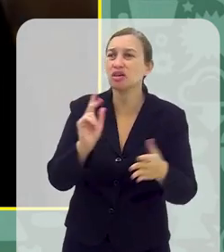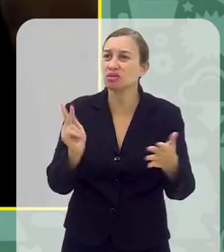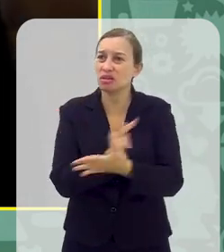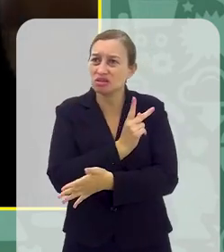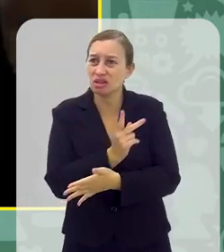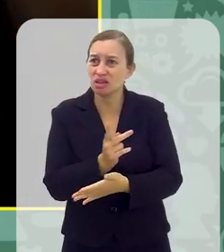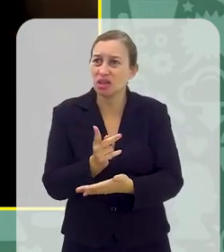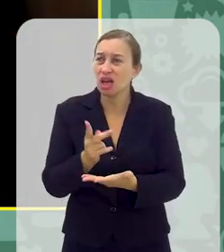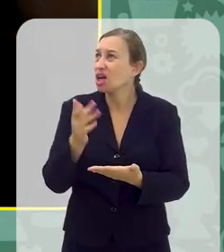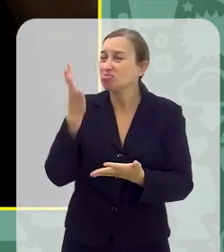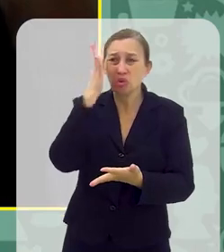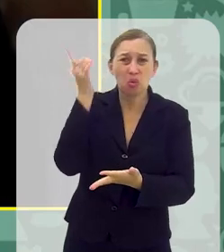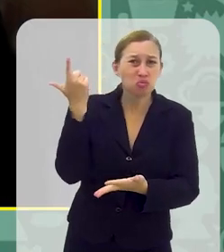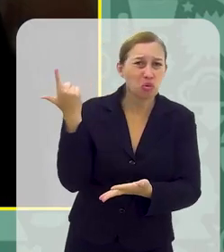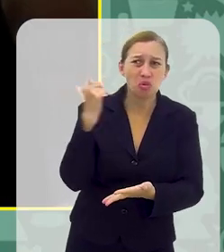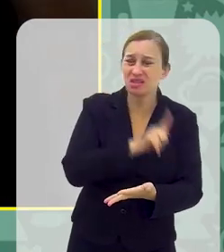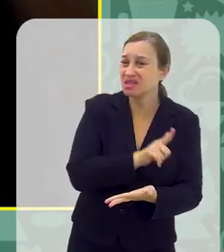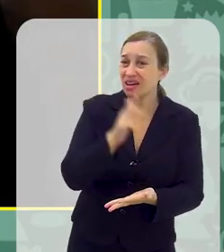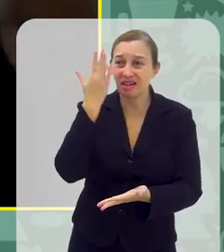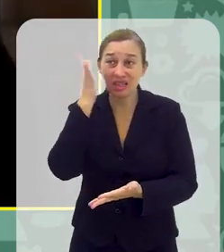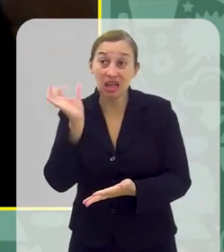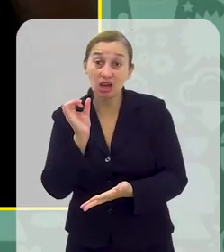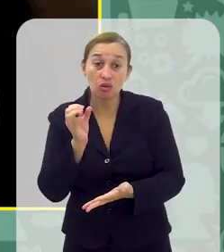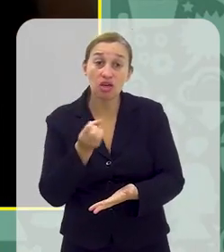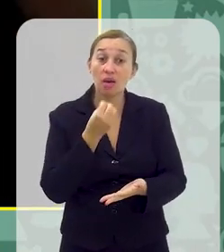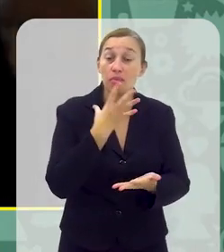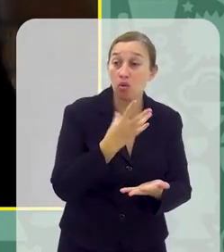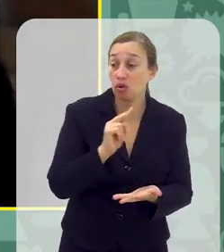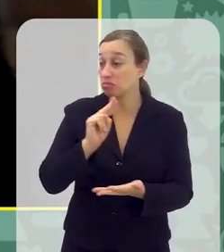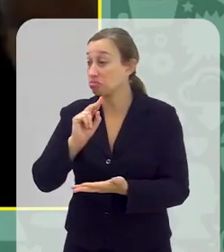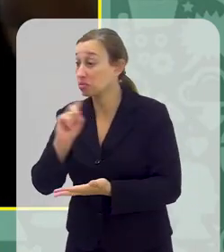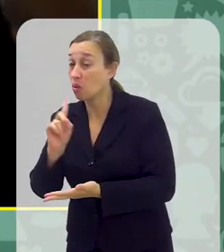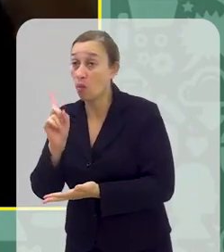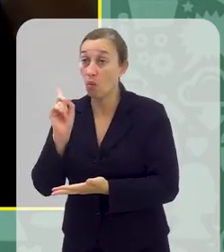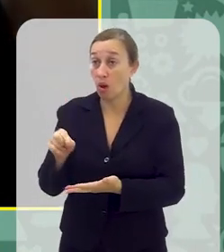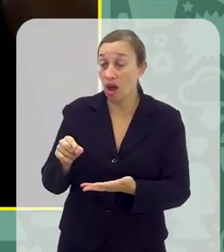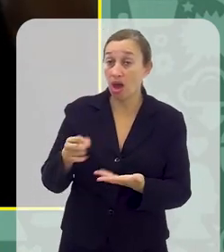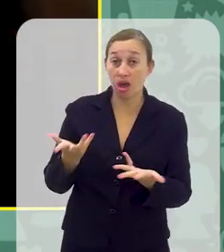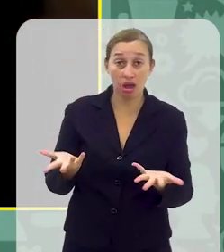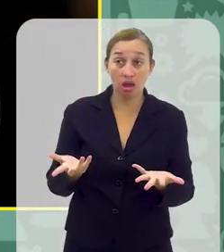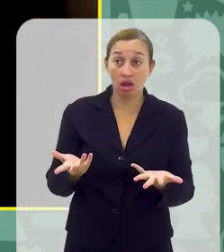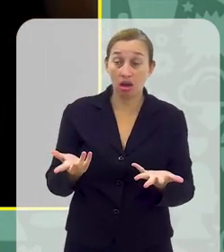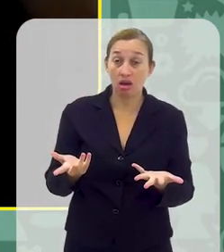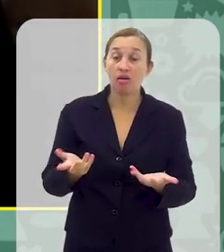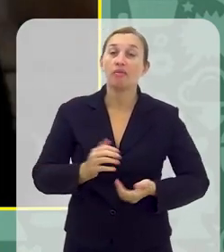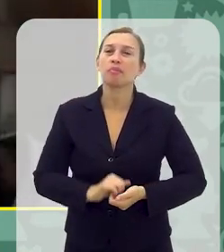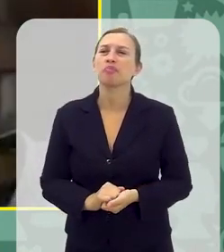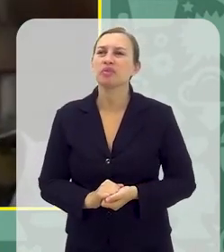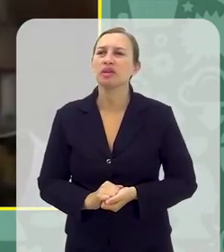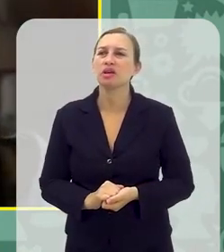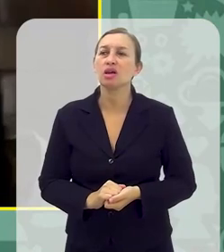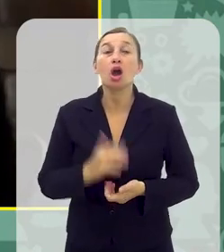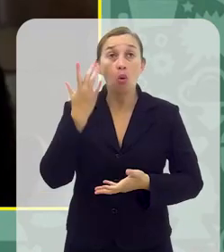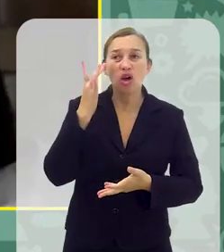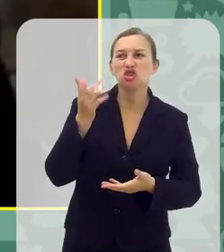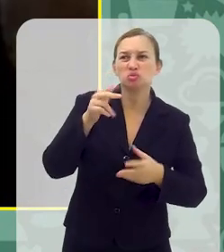Porque senão eles não conseguem entender a social, o que pode fazer sentido, o que não faz O que é bom para eles, o que não é Acho que por isso que